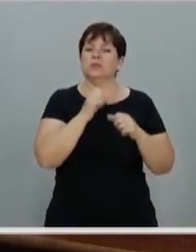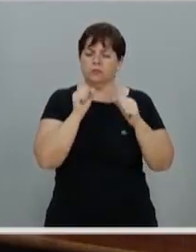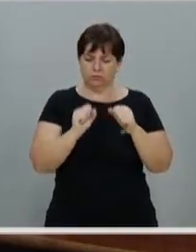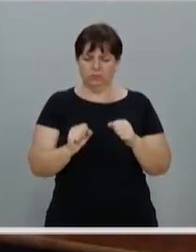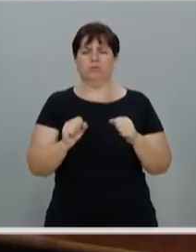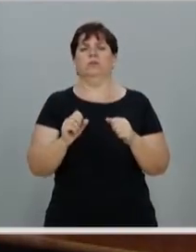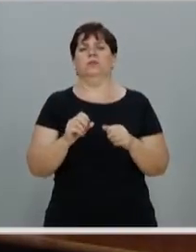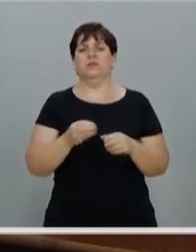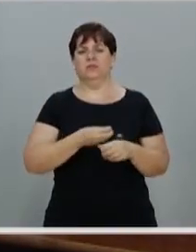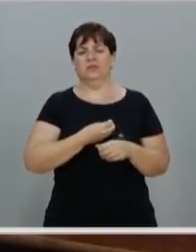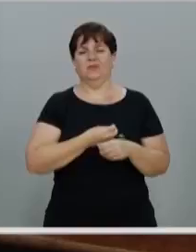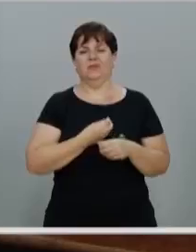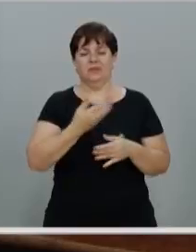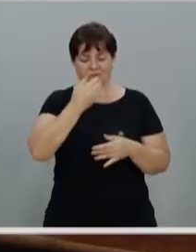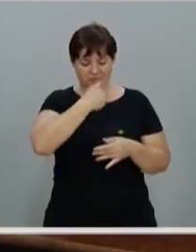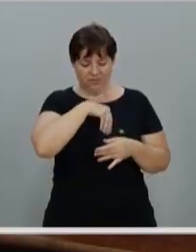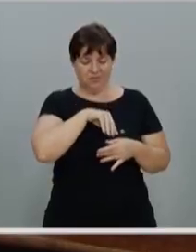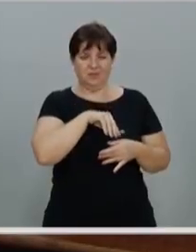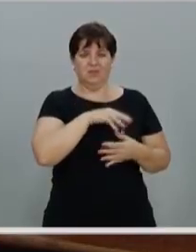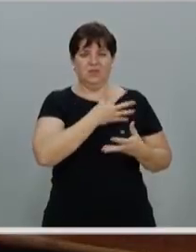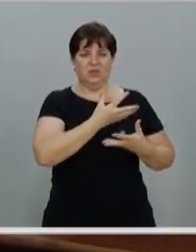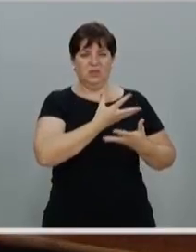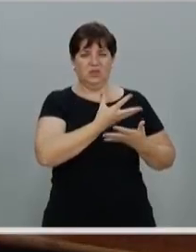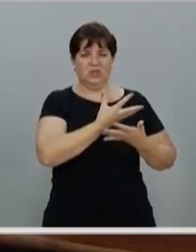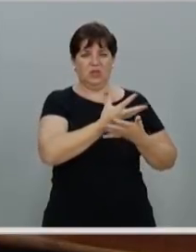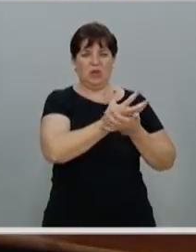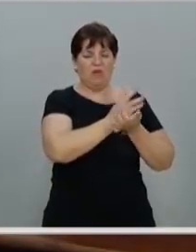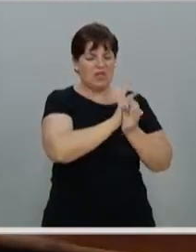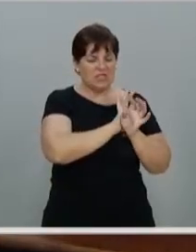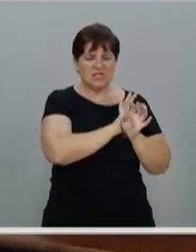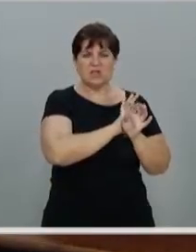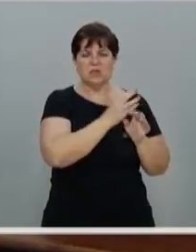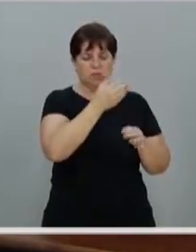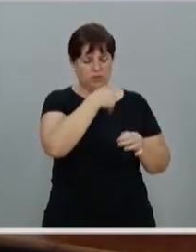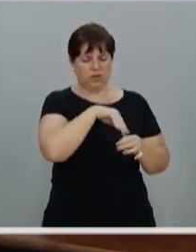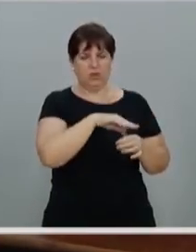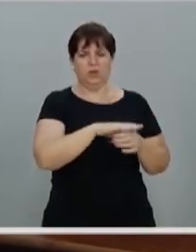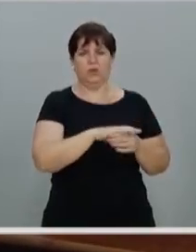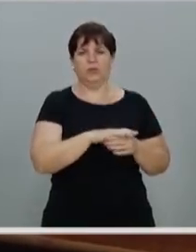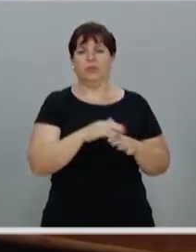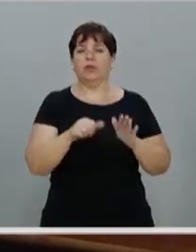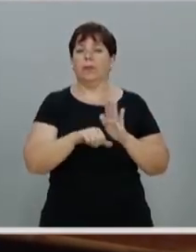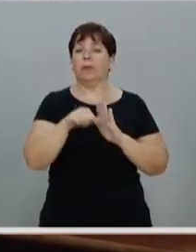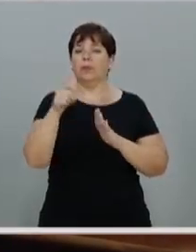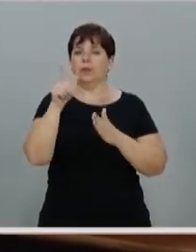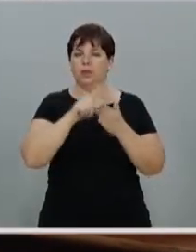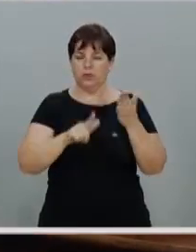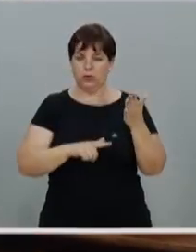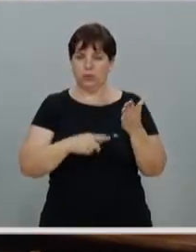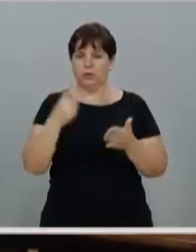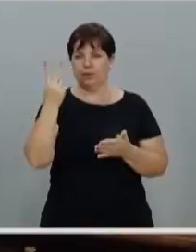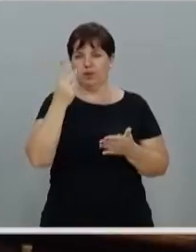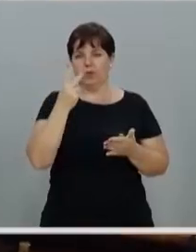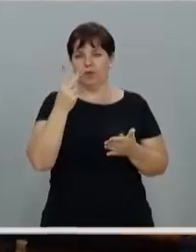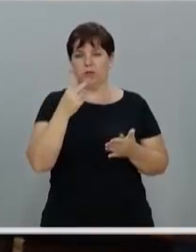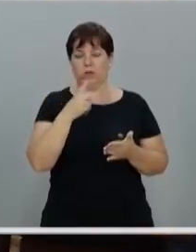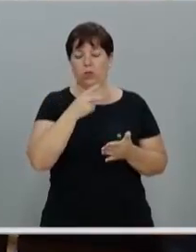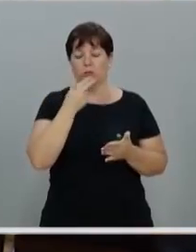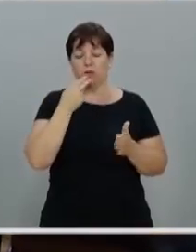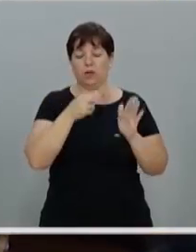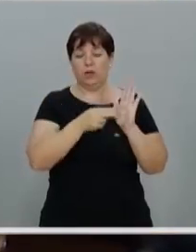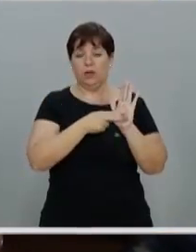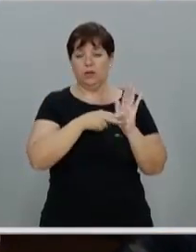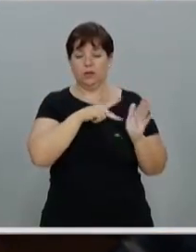nossas periferias existenciais. Veja que interessante. Na primeira leitura de hoje, segundo a carta de São Paulo a Timóteo,